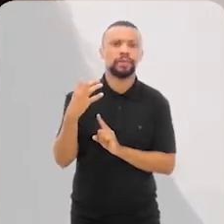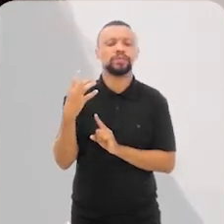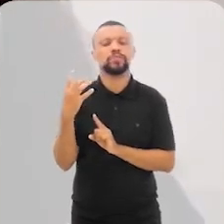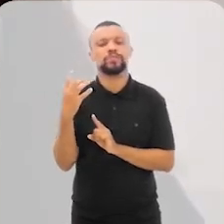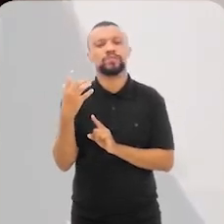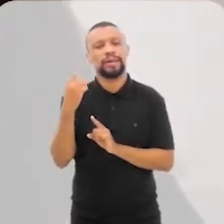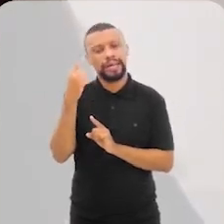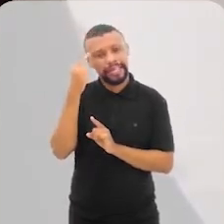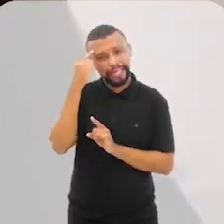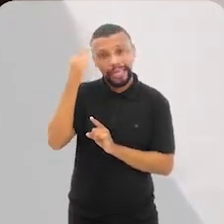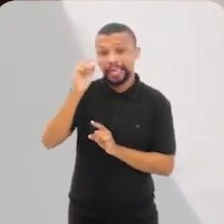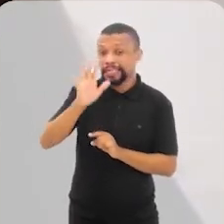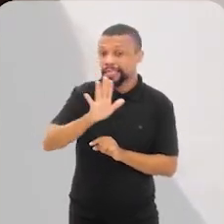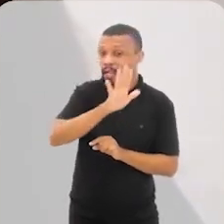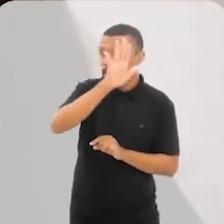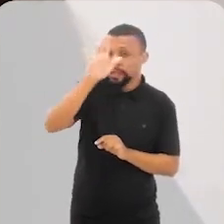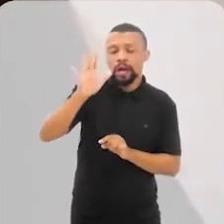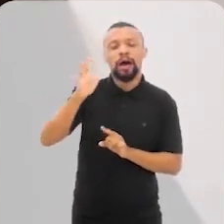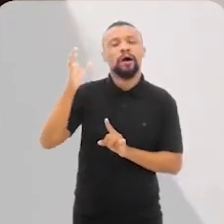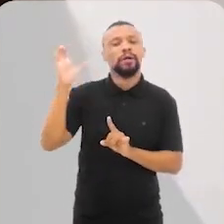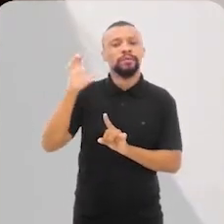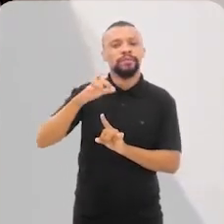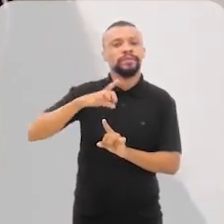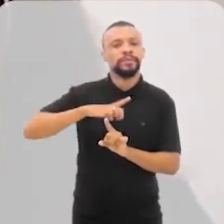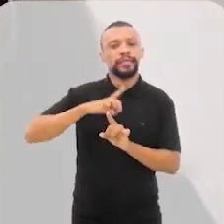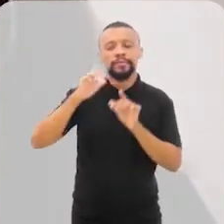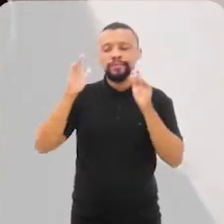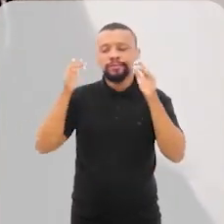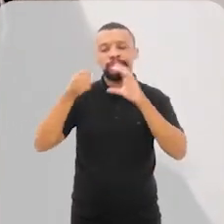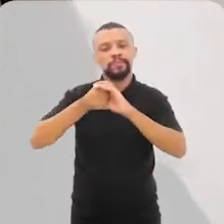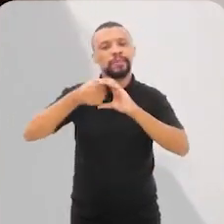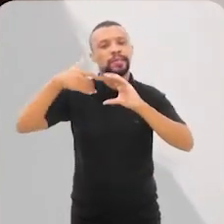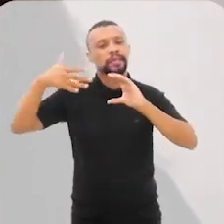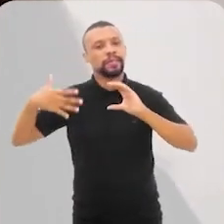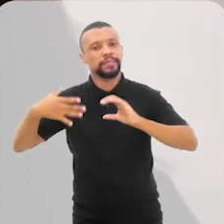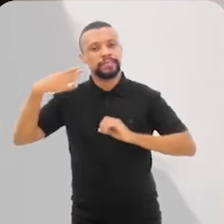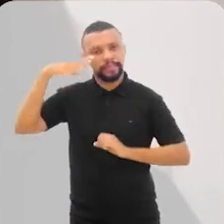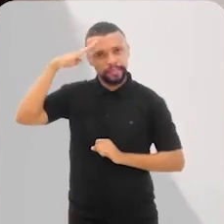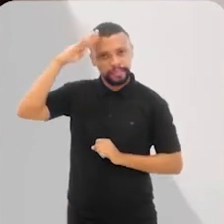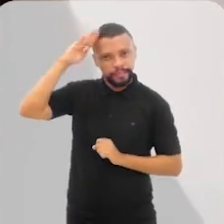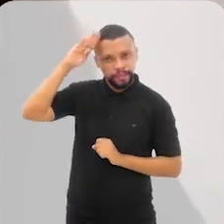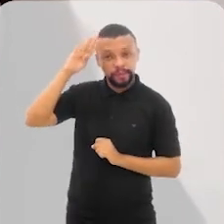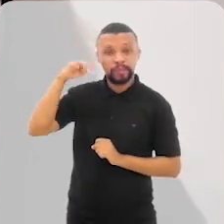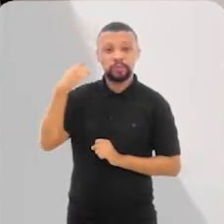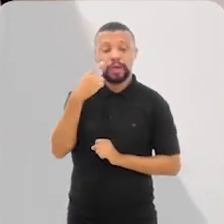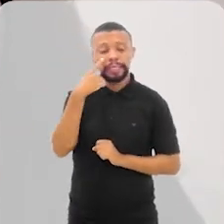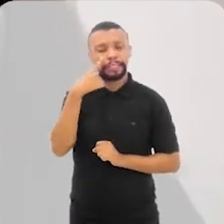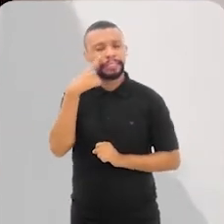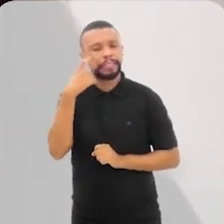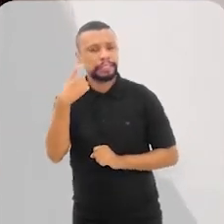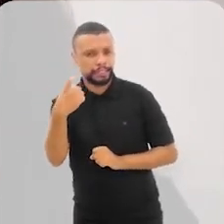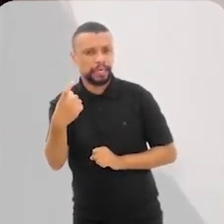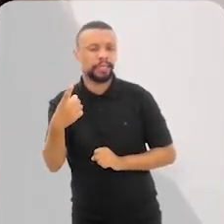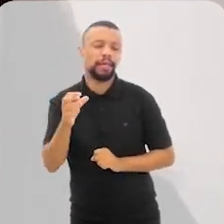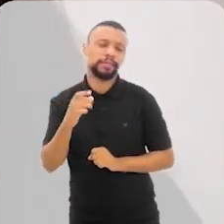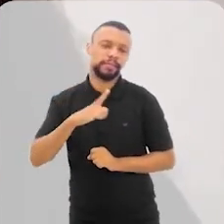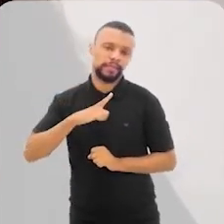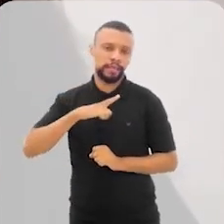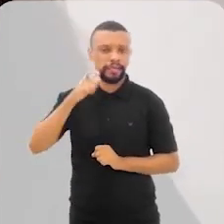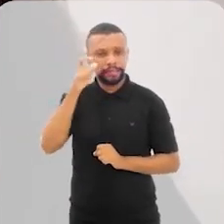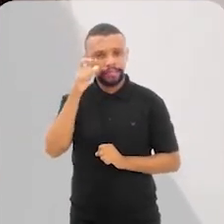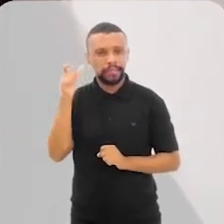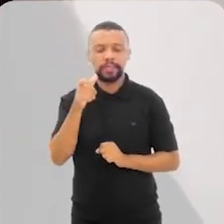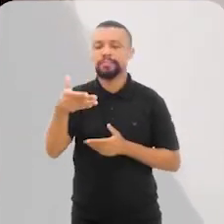Nacional de Impacto, que tem uma vertente acadêmica e que a gente se interessa e a gente também